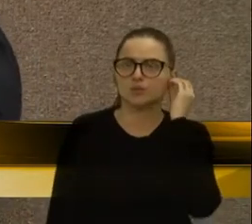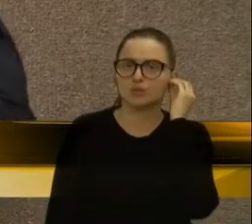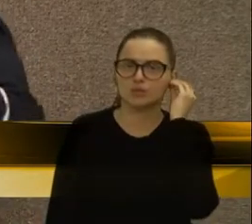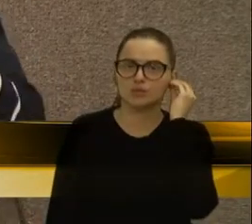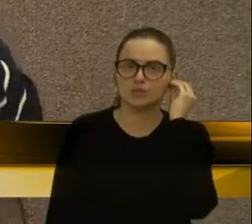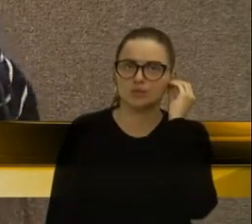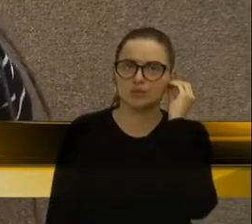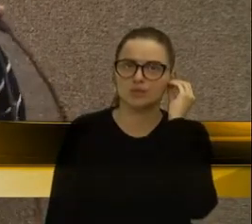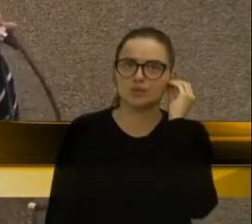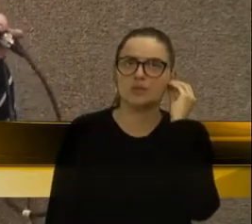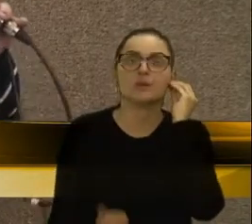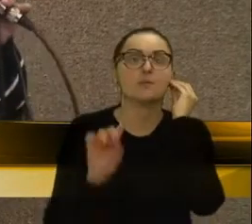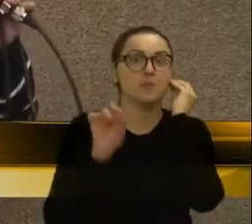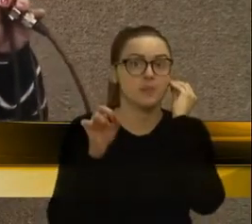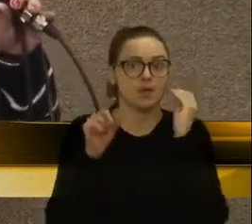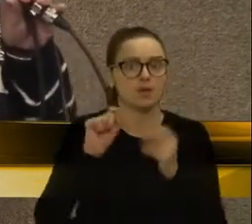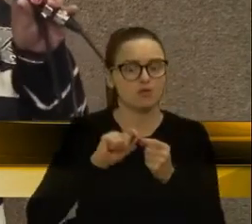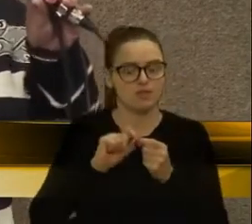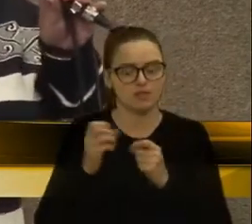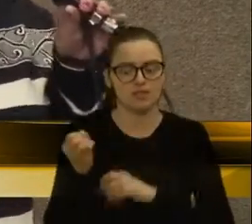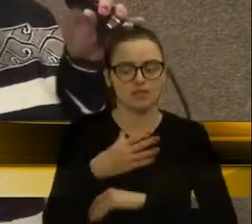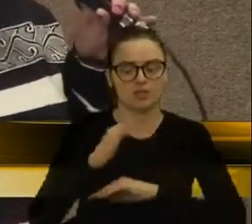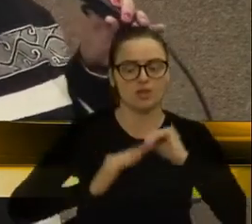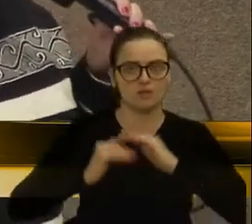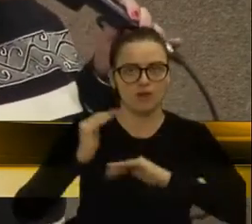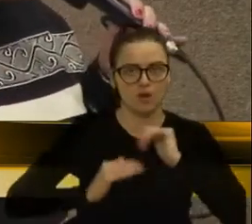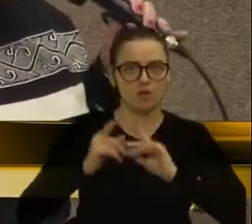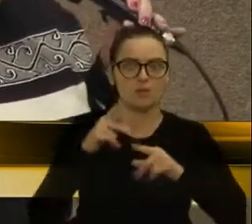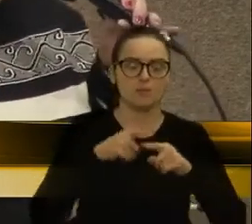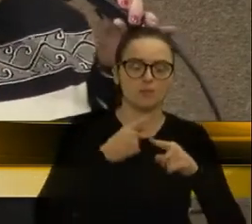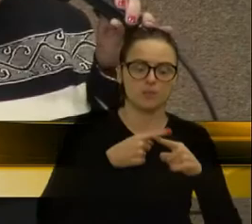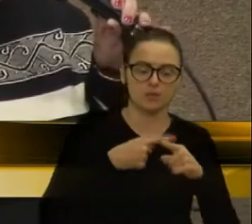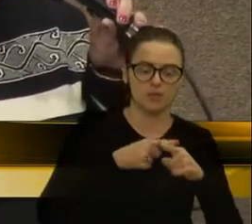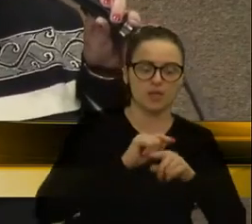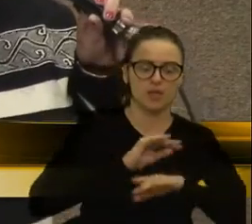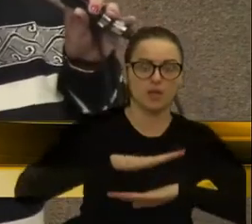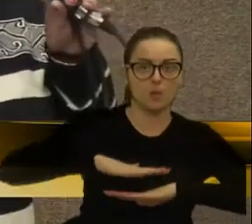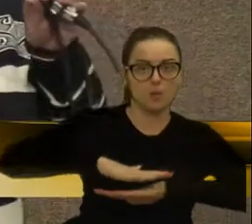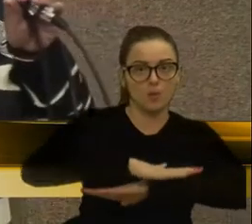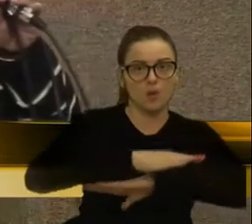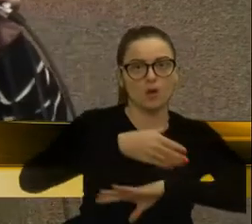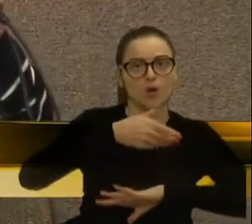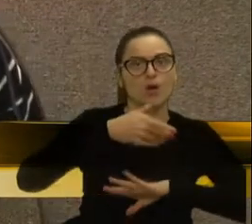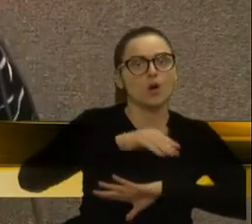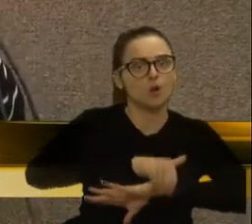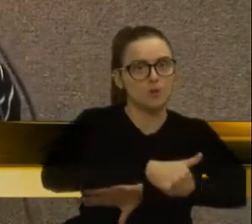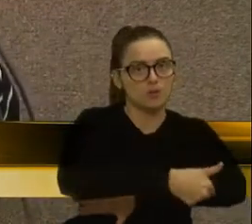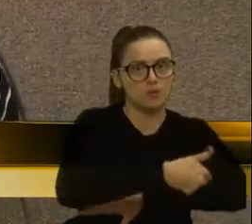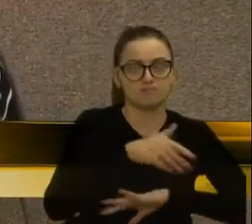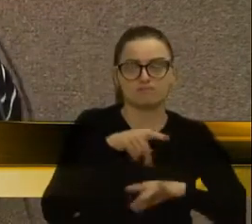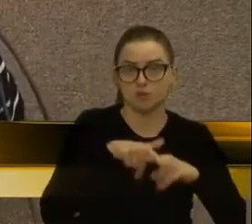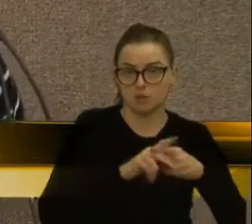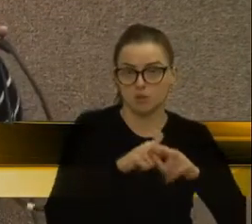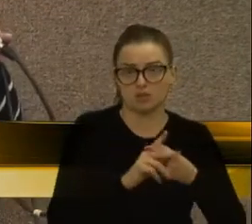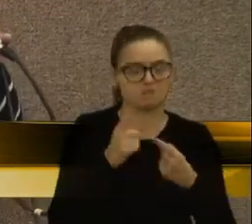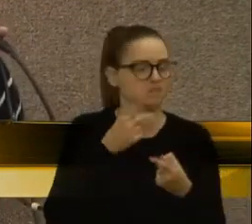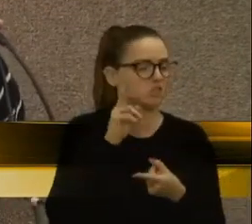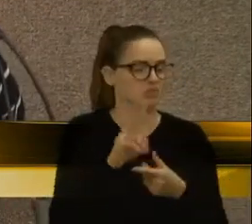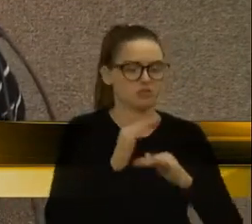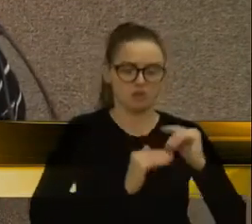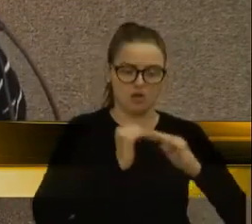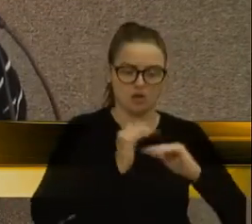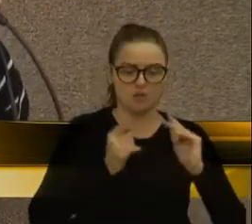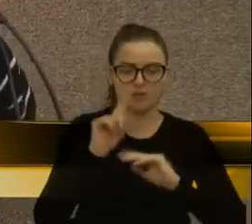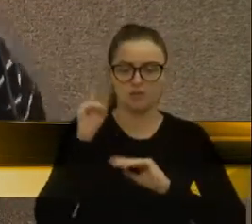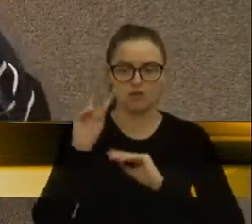Não iriam fazer obras porque iriam estar tapando os buracos. não se vê tapa-buracos, não se vê obra,